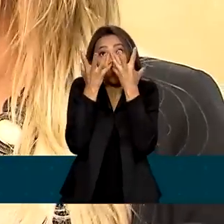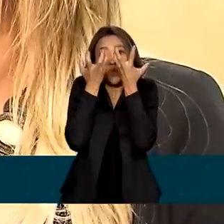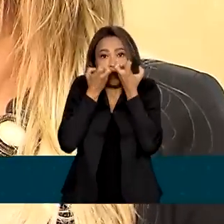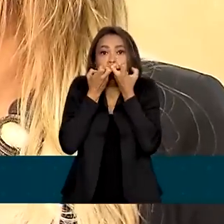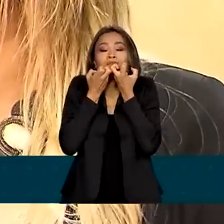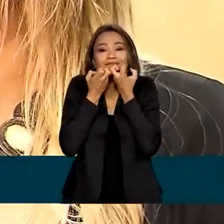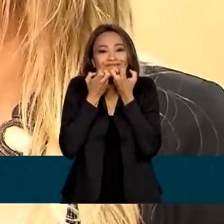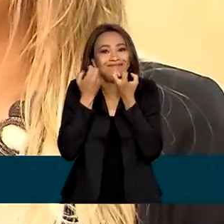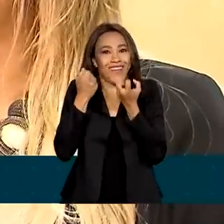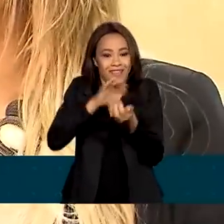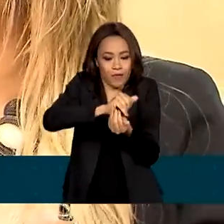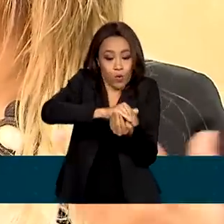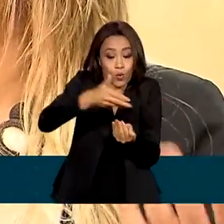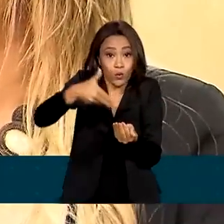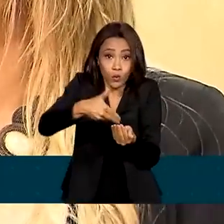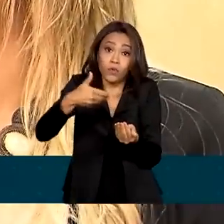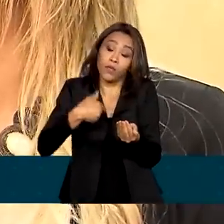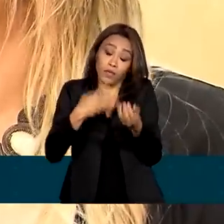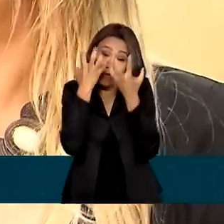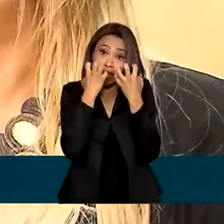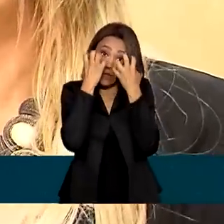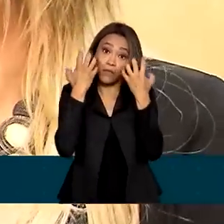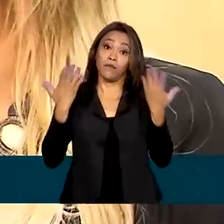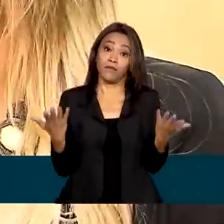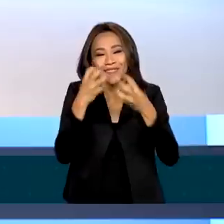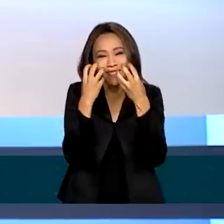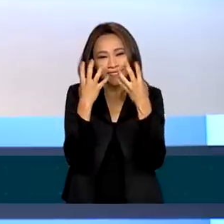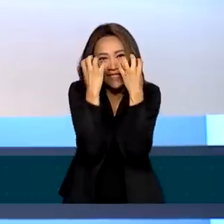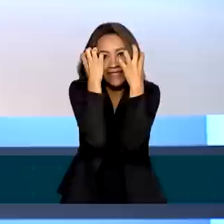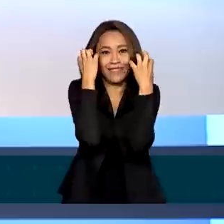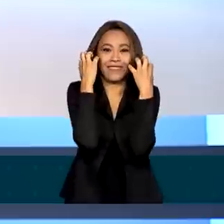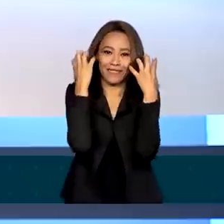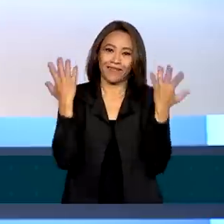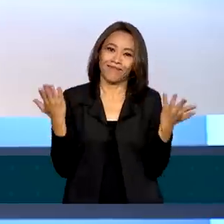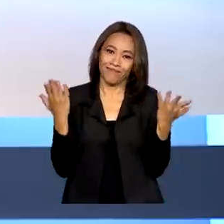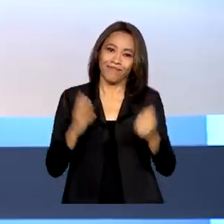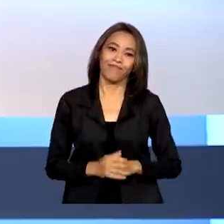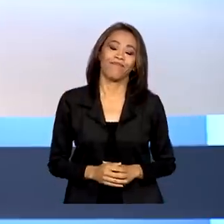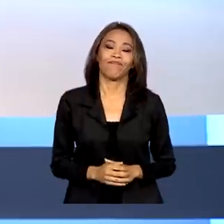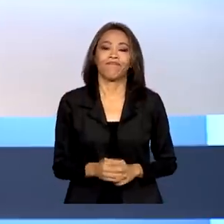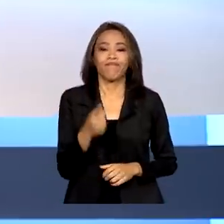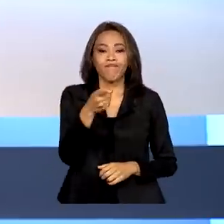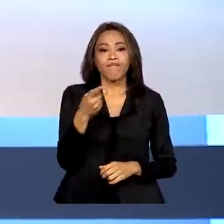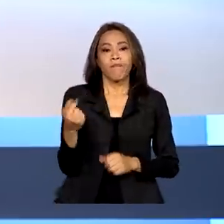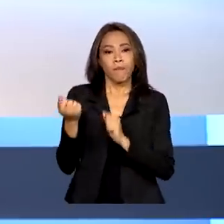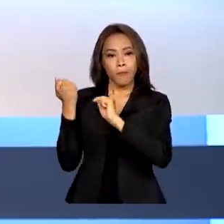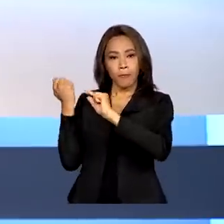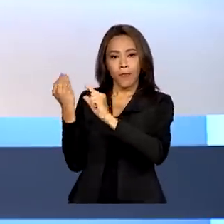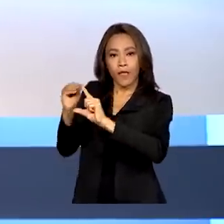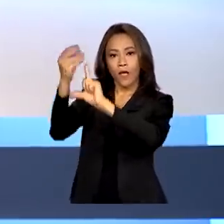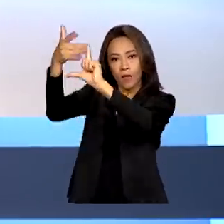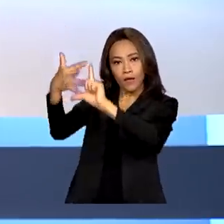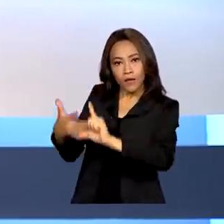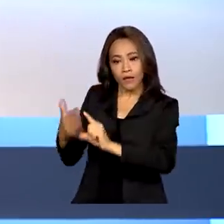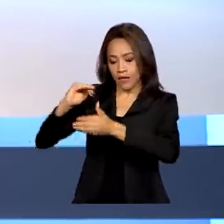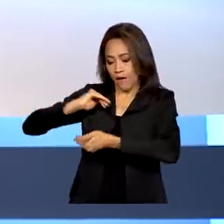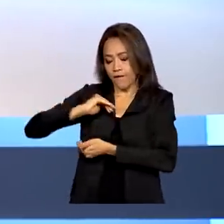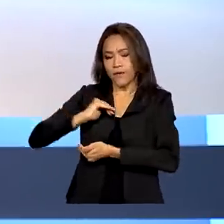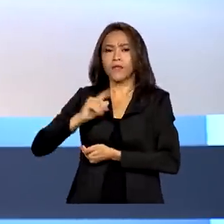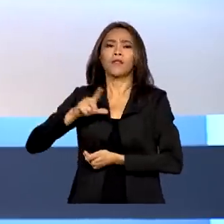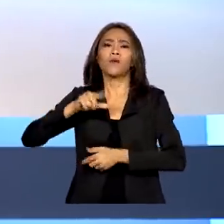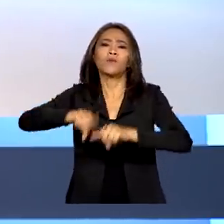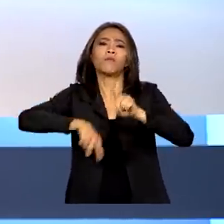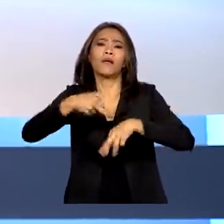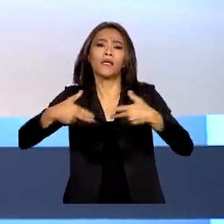esse produto químico e pode causar alguma irritação. No site da Anvisa está a lista completa dos